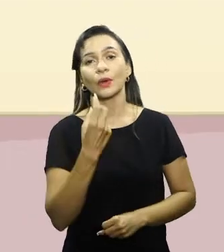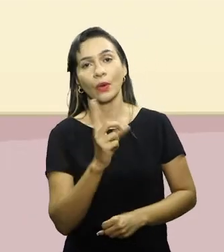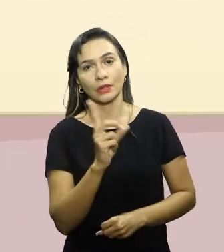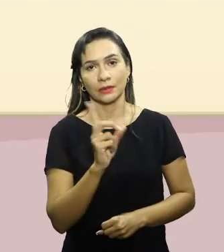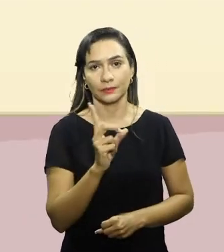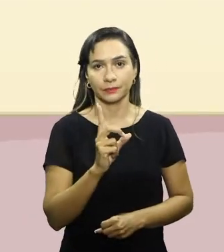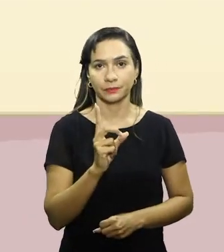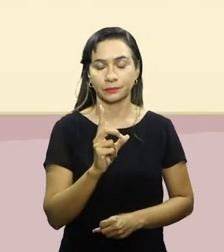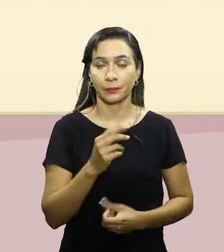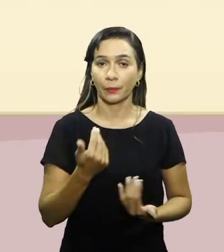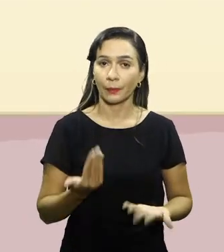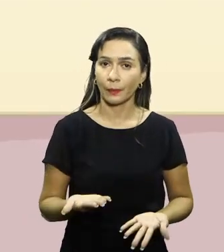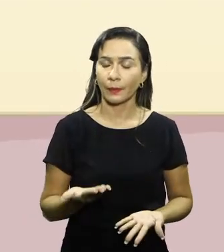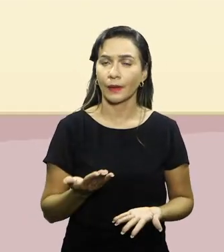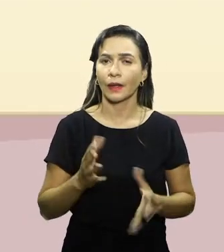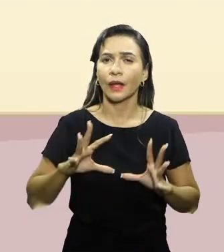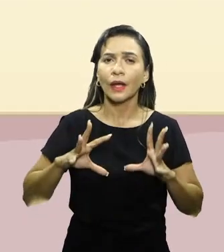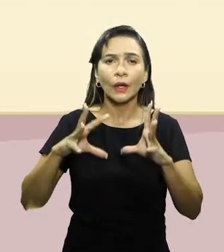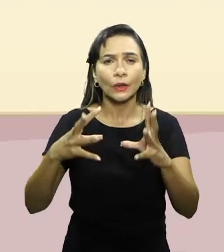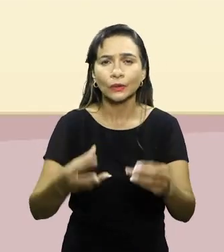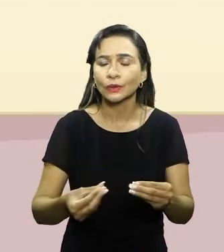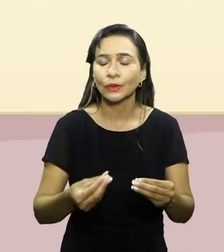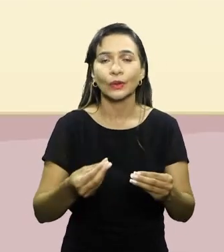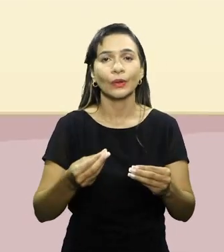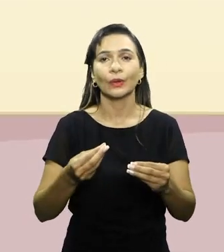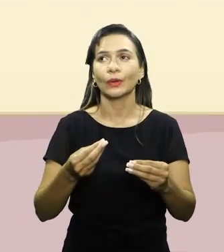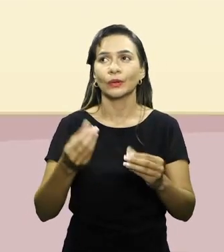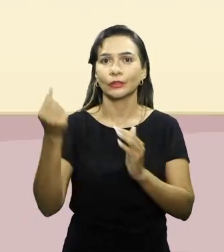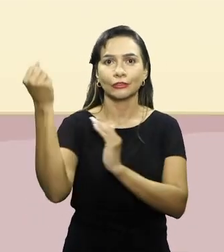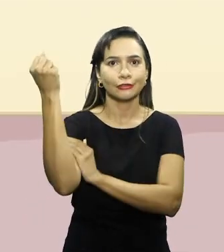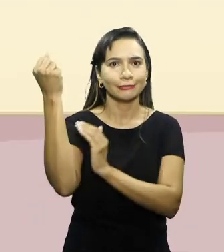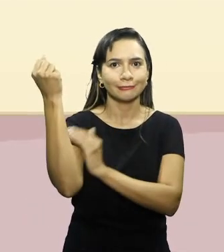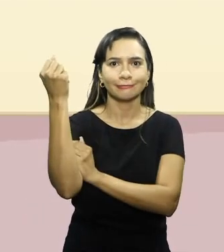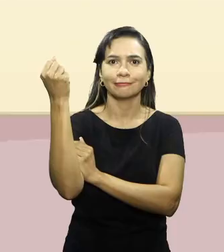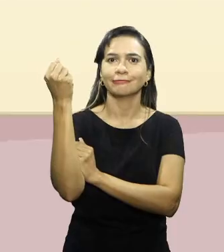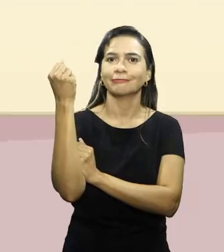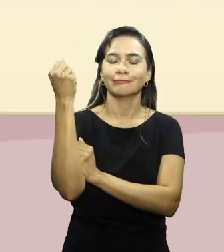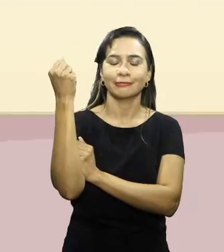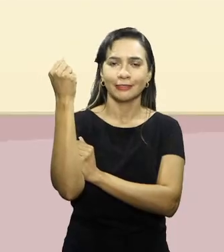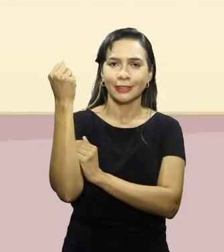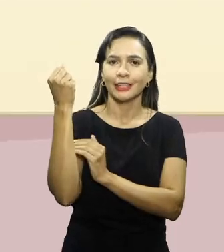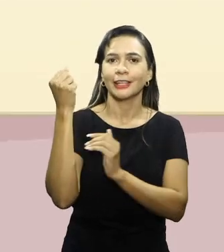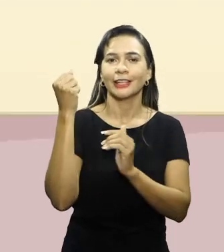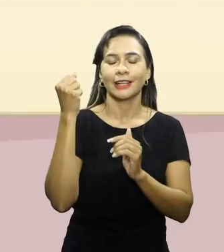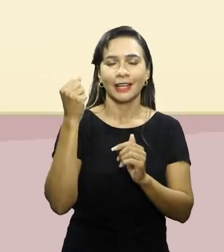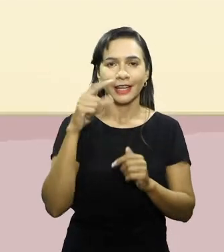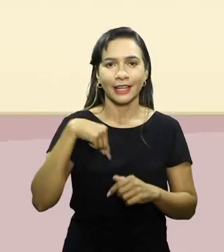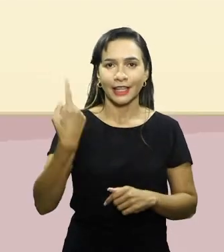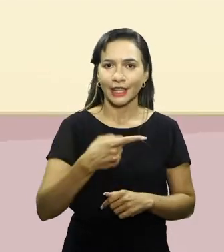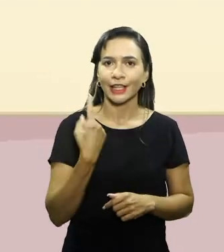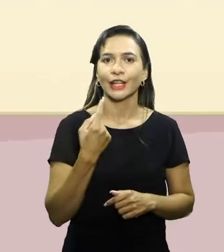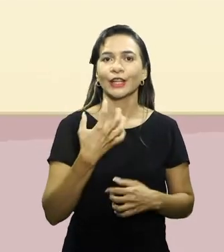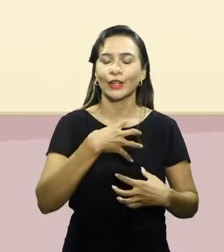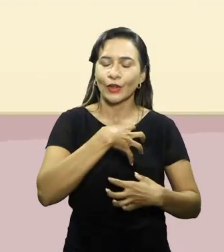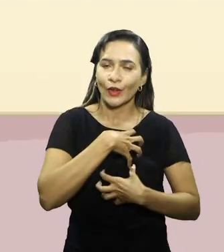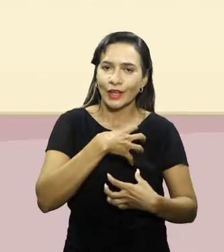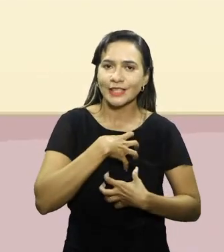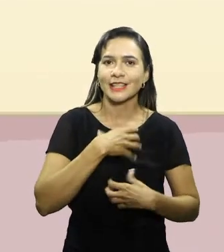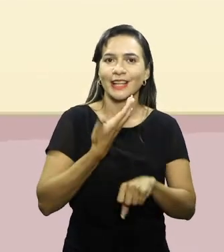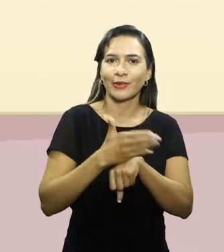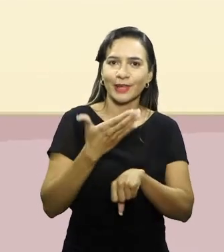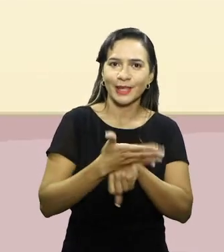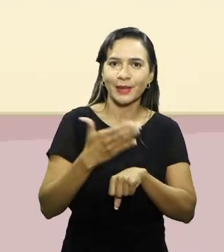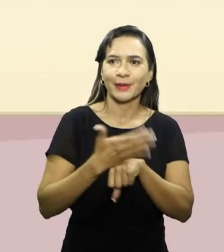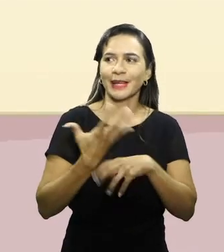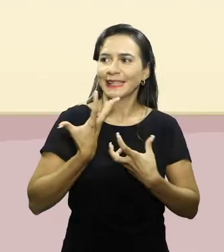física. Ou seja, todo aquele desconforto muscular, todo aquele desconforto articular que a gente sente durante o exercício,